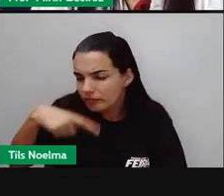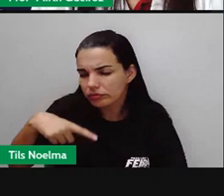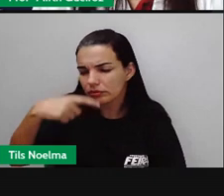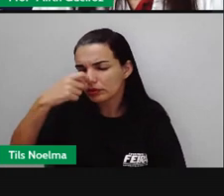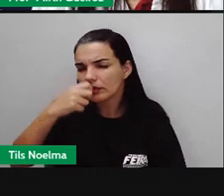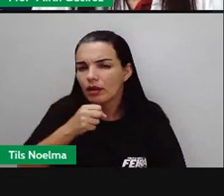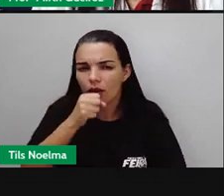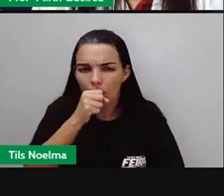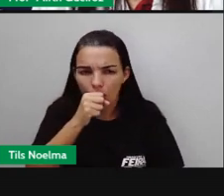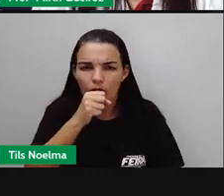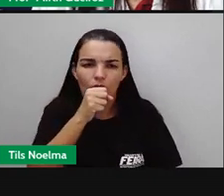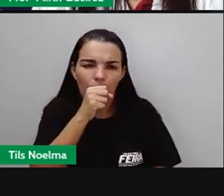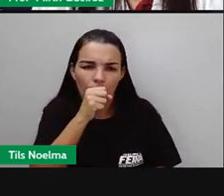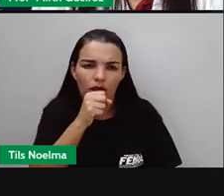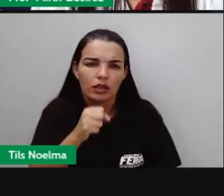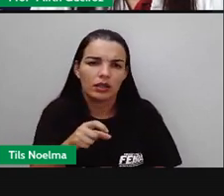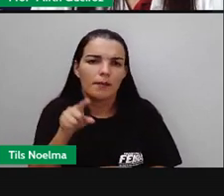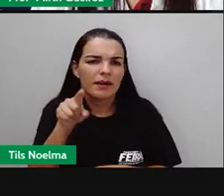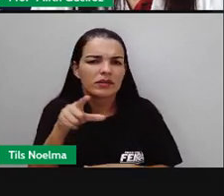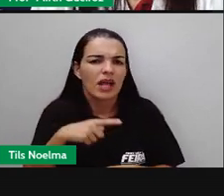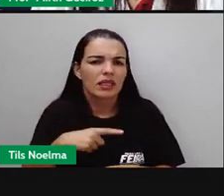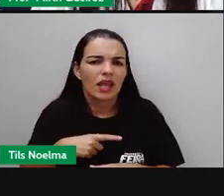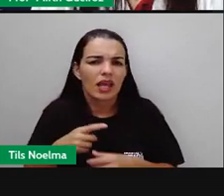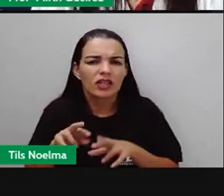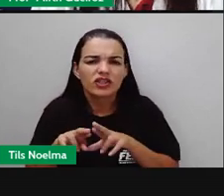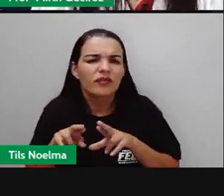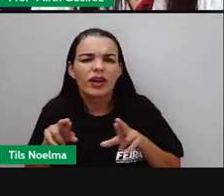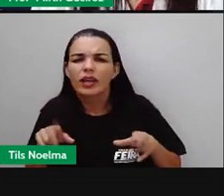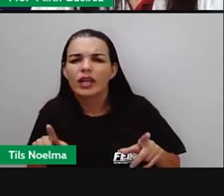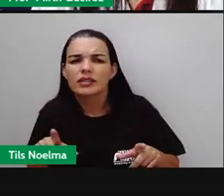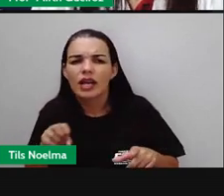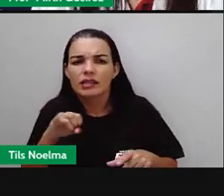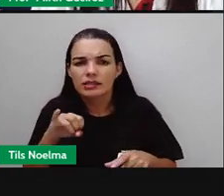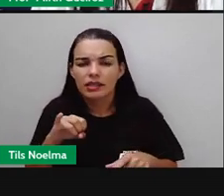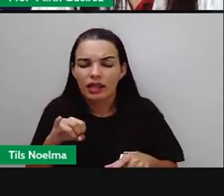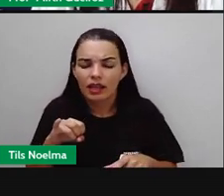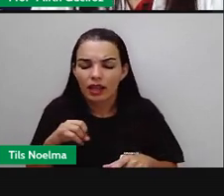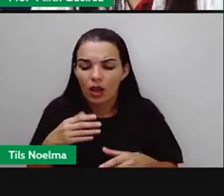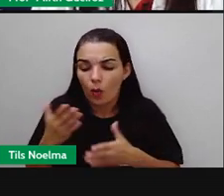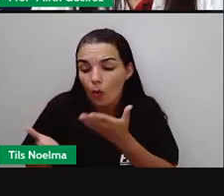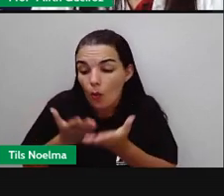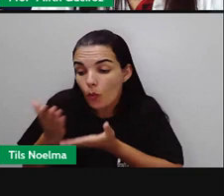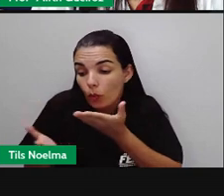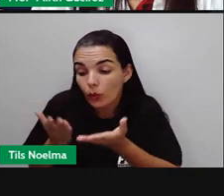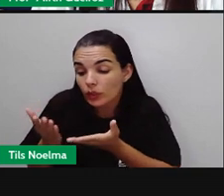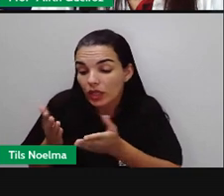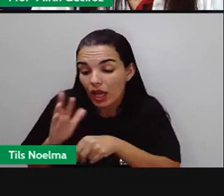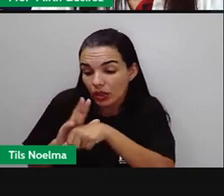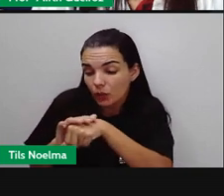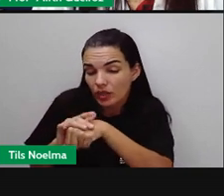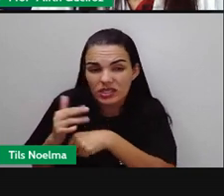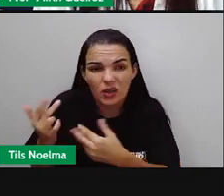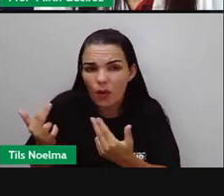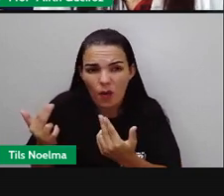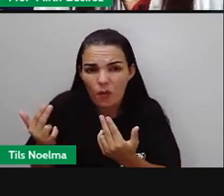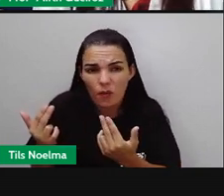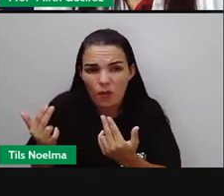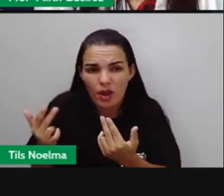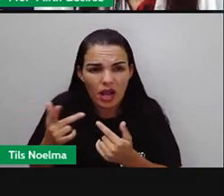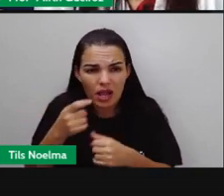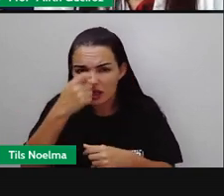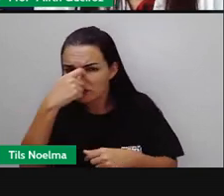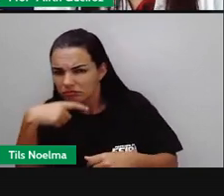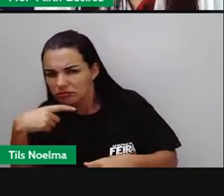e gripado? Para você, tem alguma diferença ou se trata de uma mesma doença? Gripe e